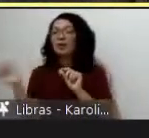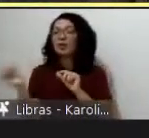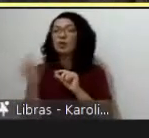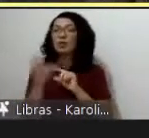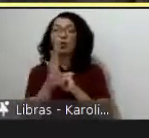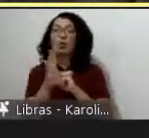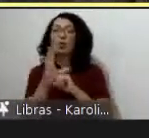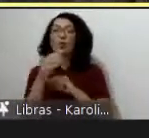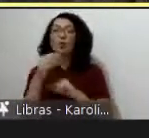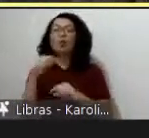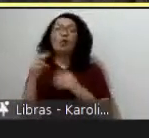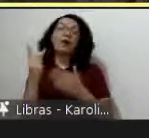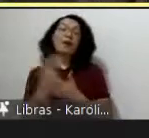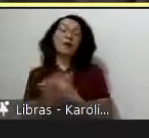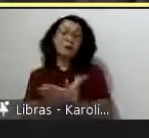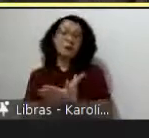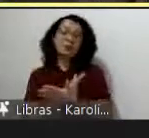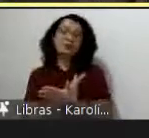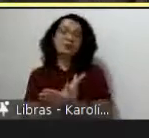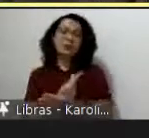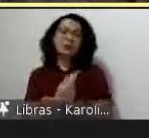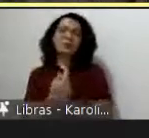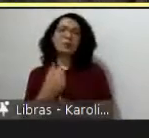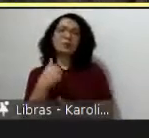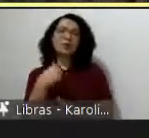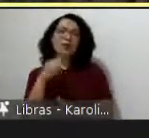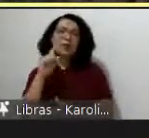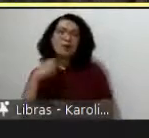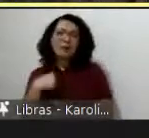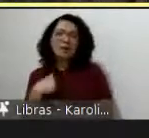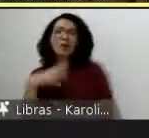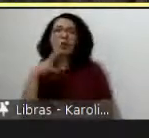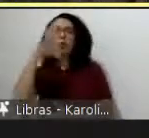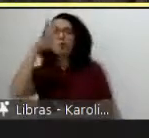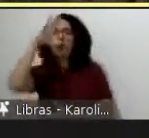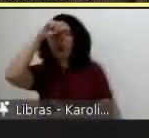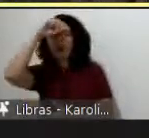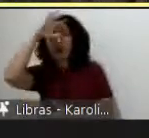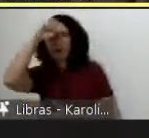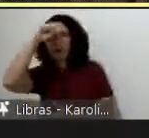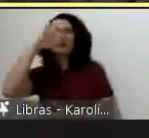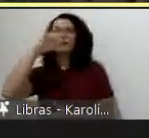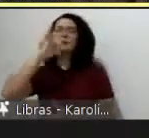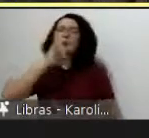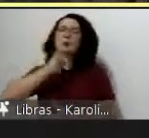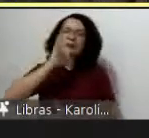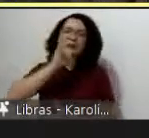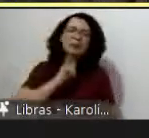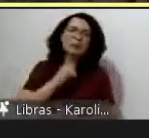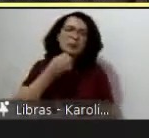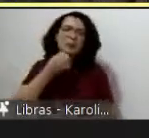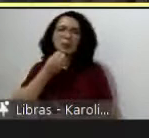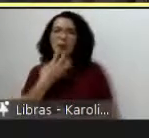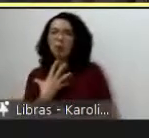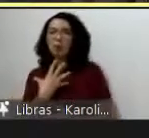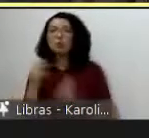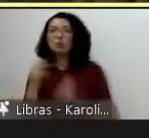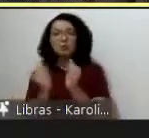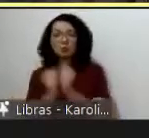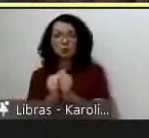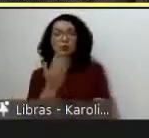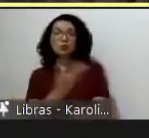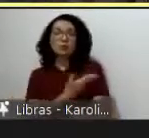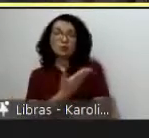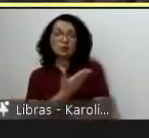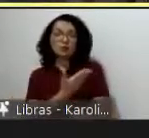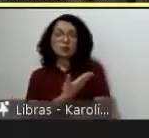exemplo tudo foi um grande exemplo de aprendizagem para mim e para os meus colegas que trabalham comigo é que a